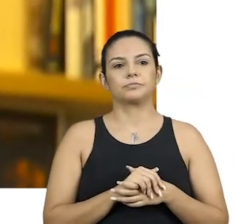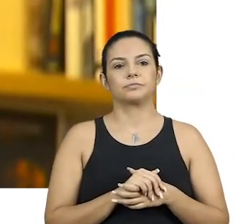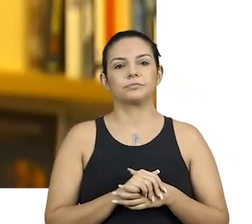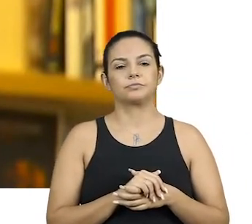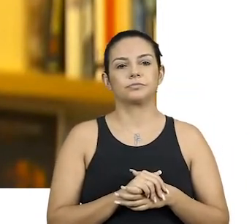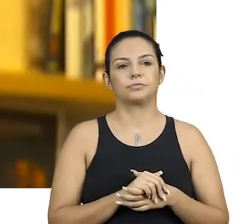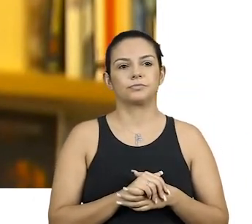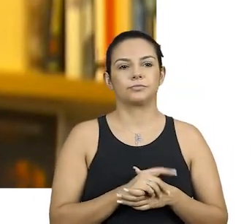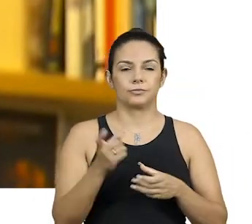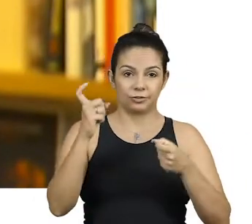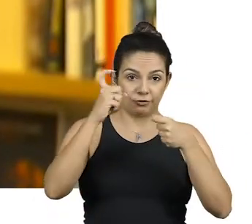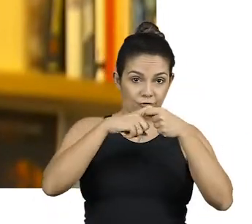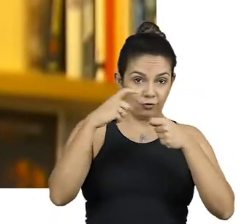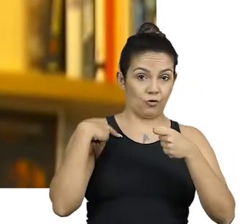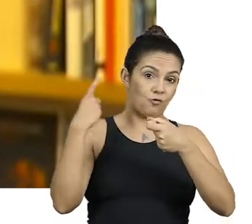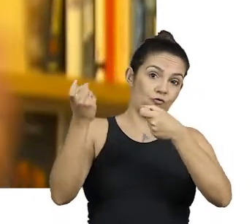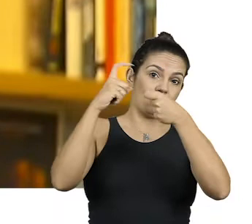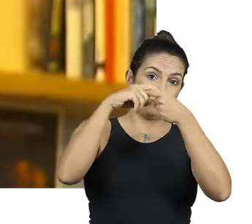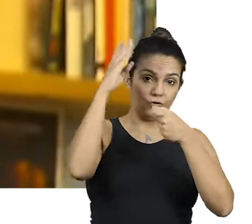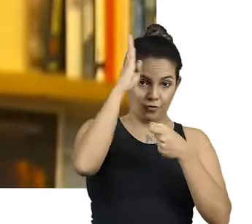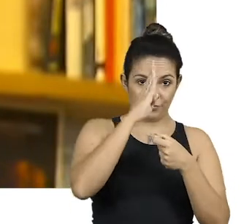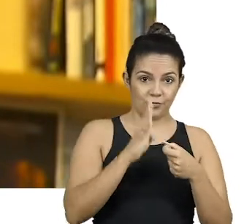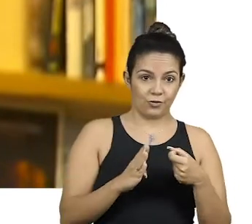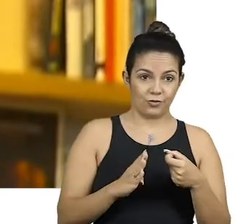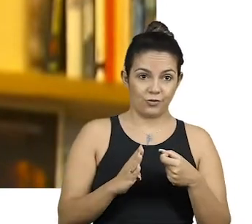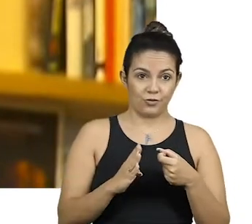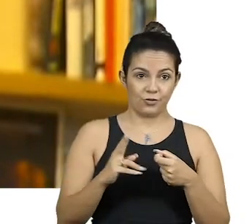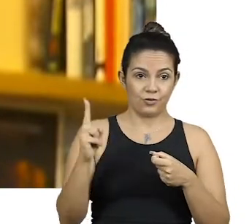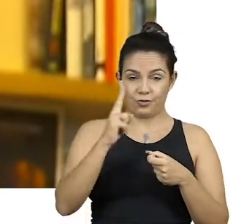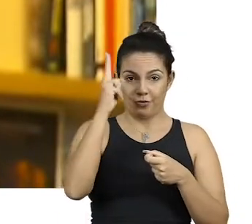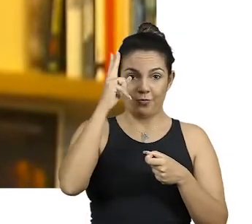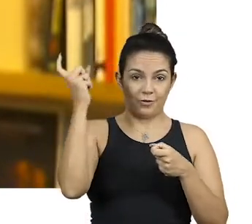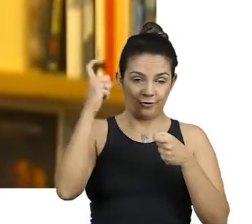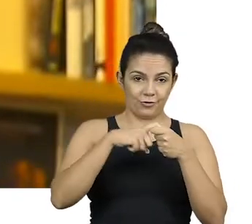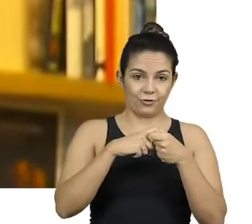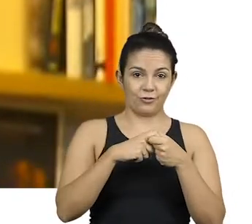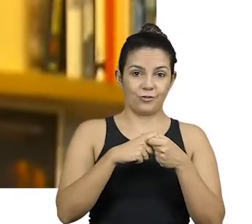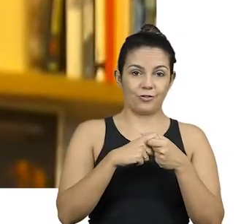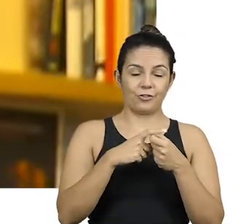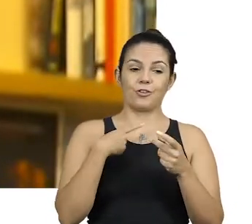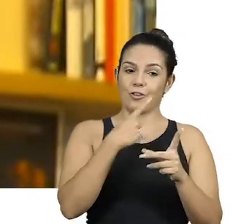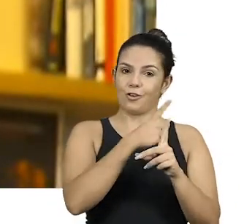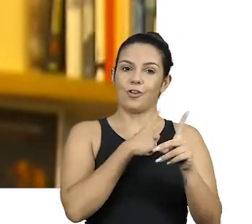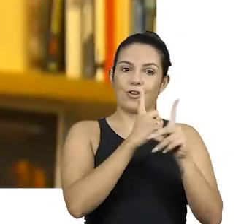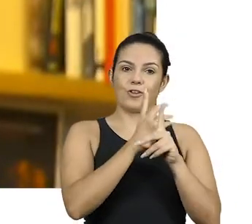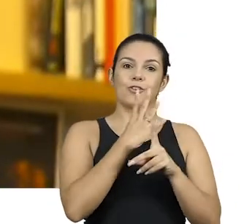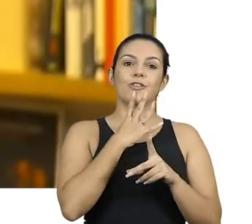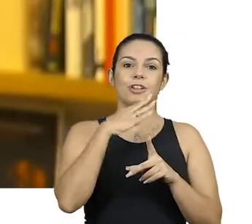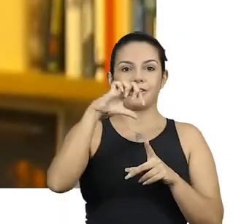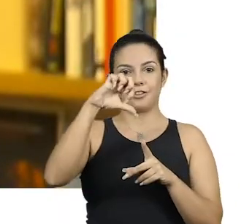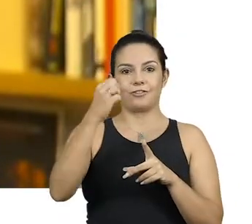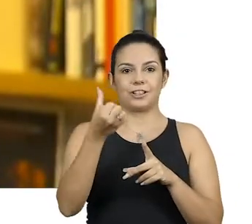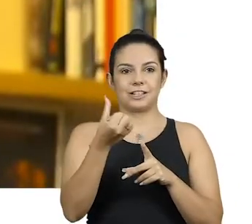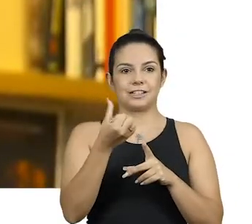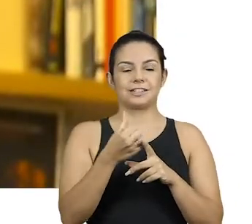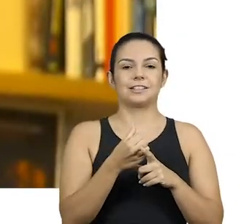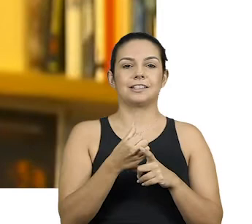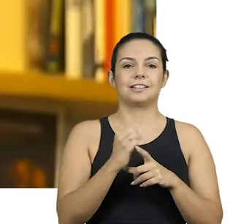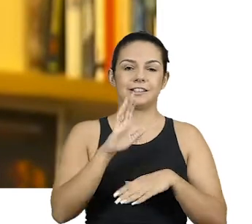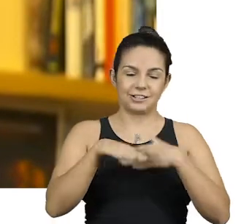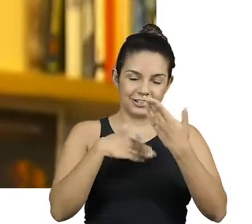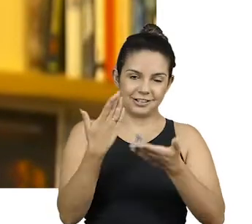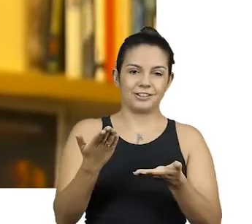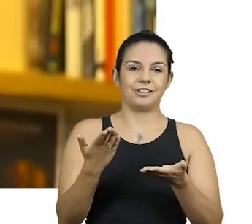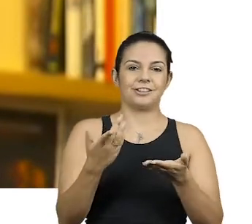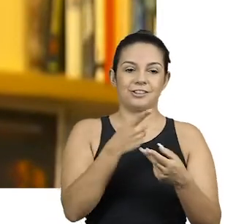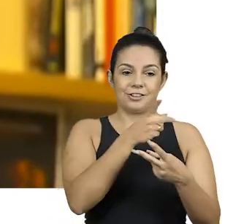Quando eu volto para o Brasil, achava que nunca mais ia voltar, é quando a gente se conhece em 96. E daí talvez